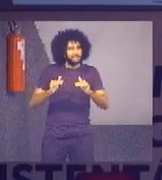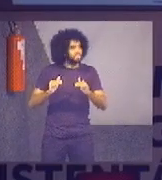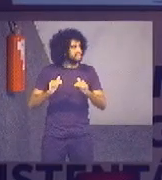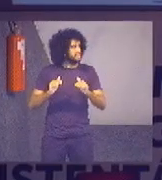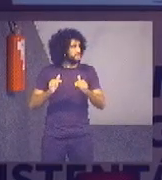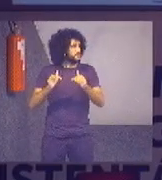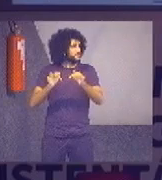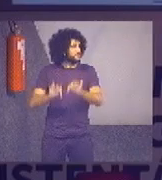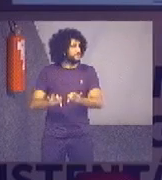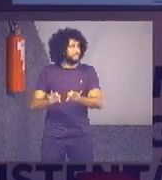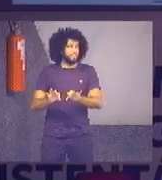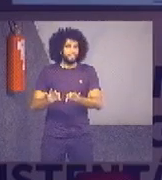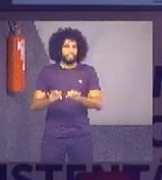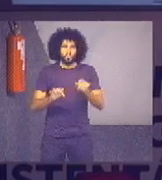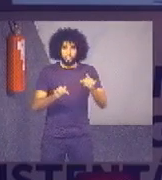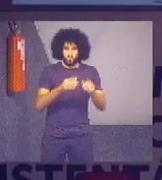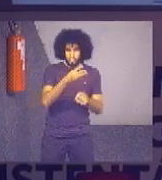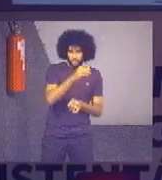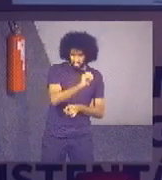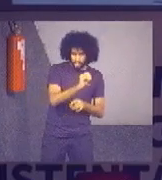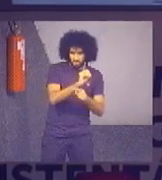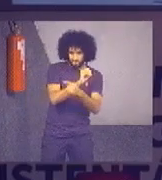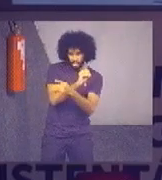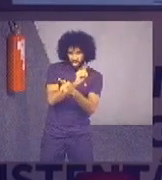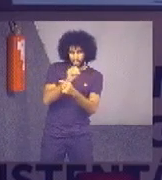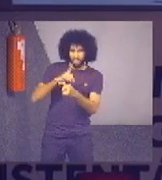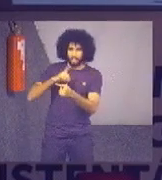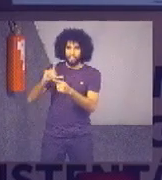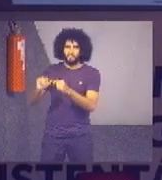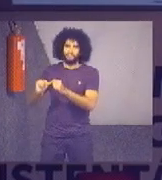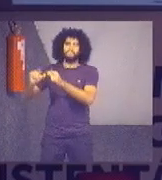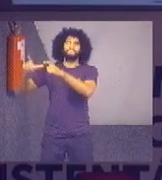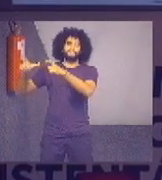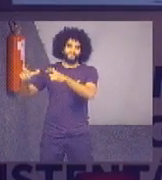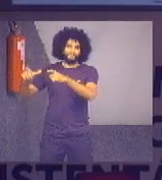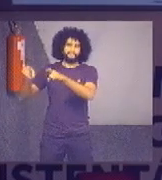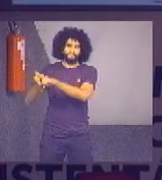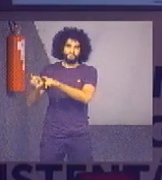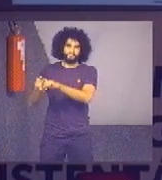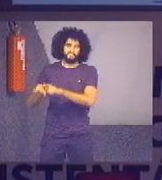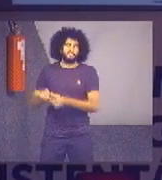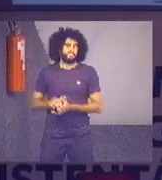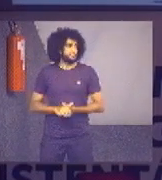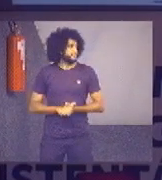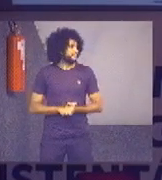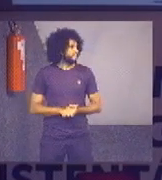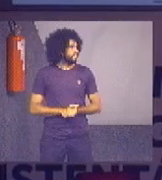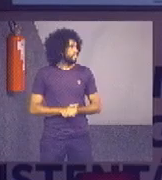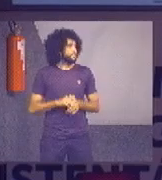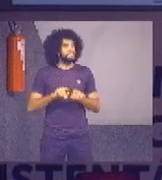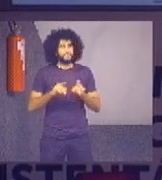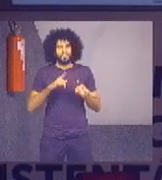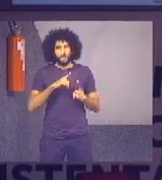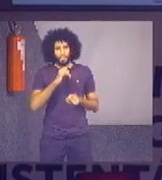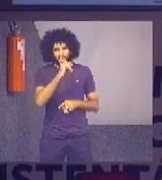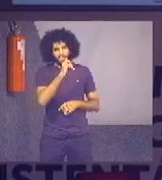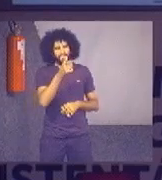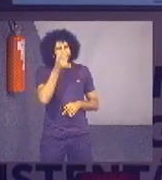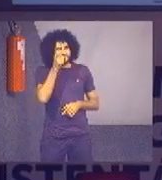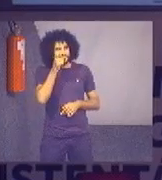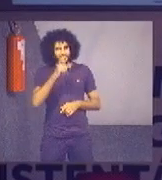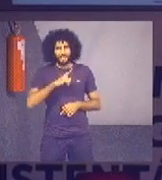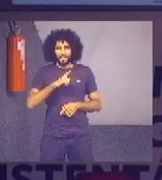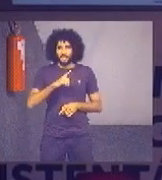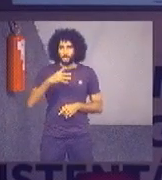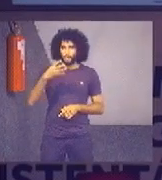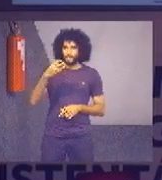desfavorável desses 30 elevou o dado geral para cima. Mas a gente tem uma informação aqui que é bem interessante, que tem 43